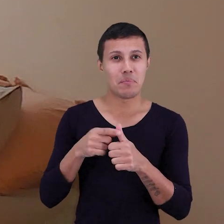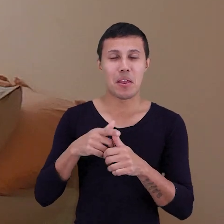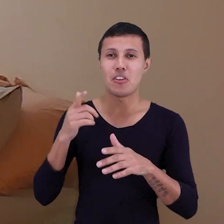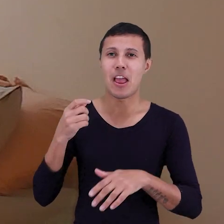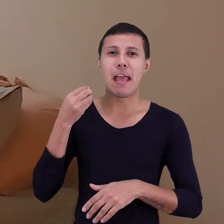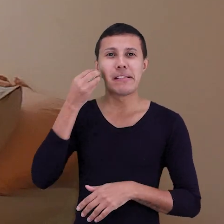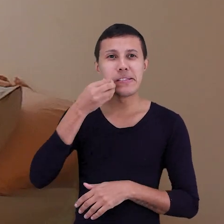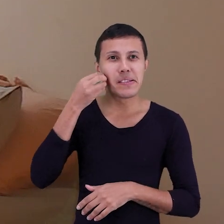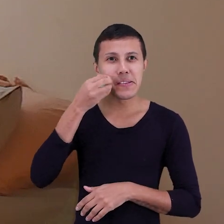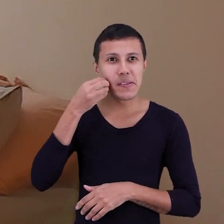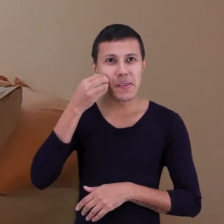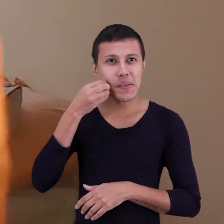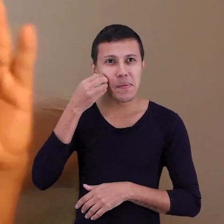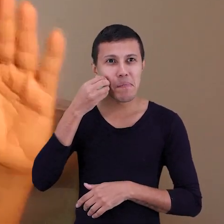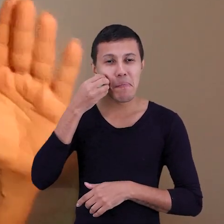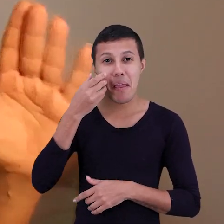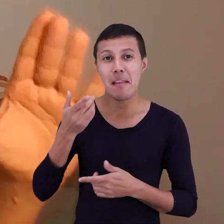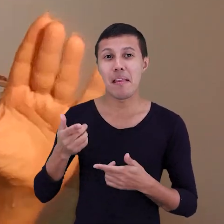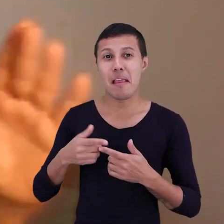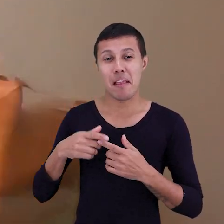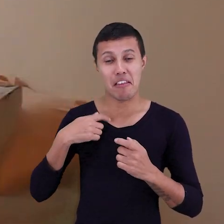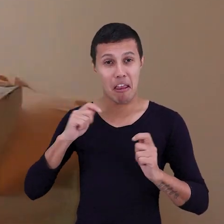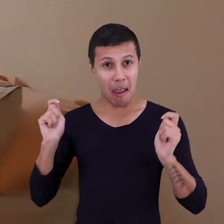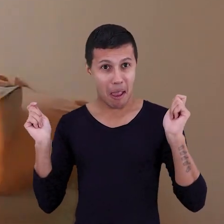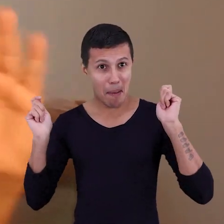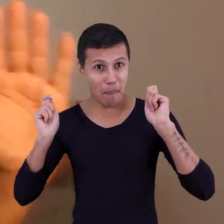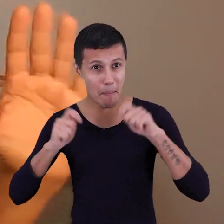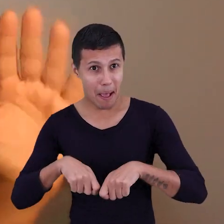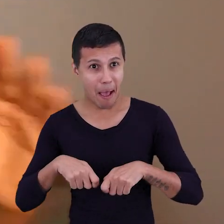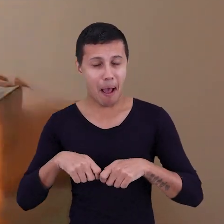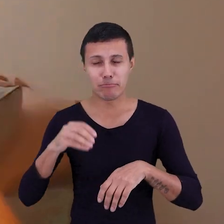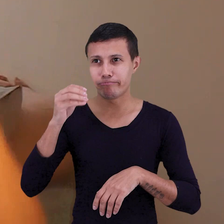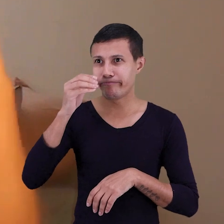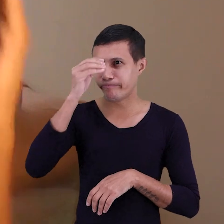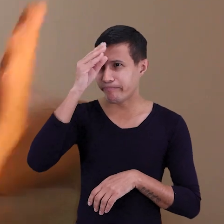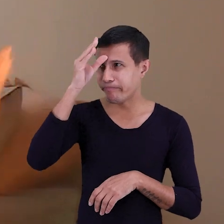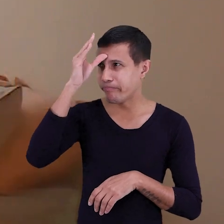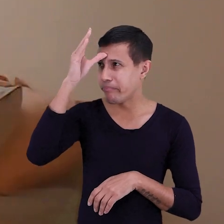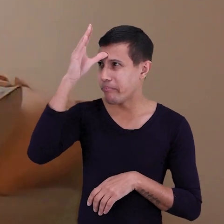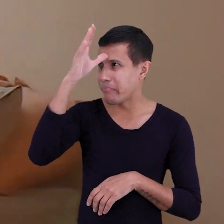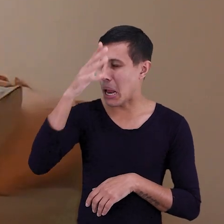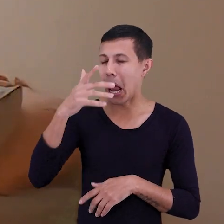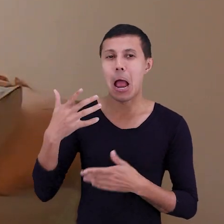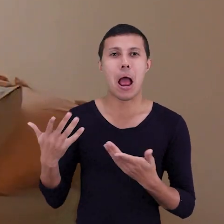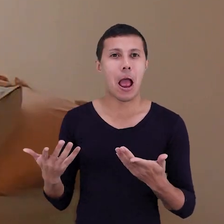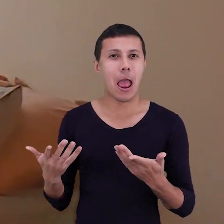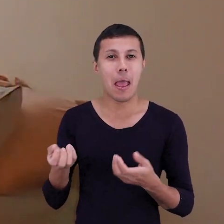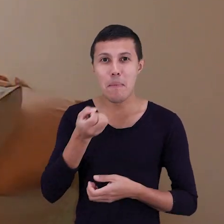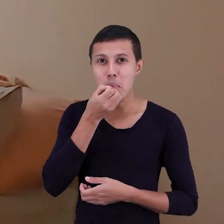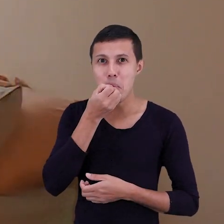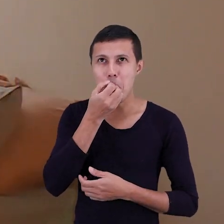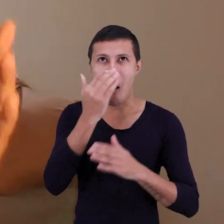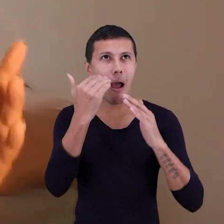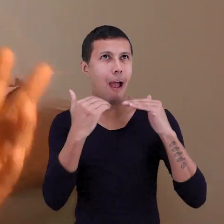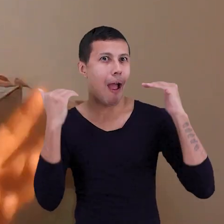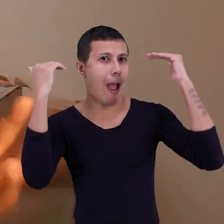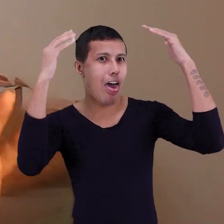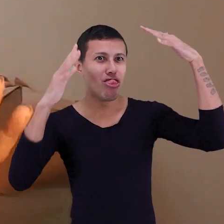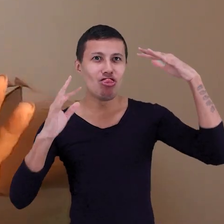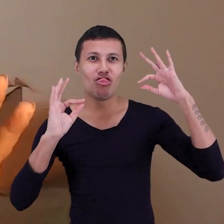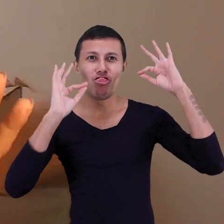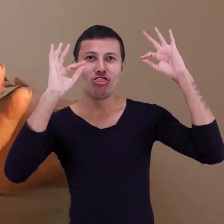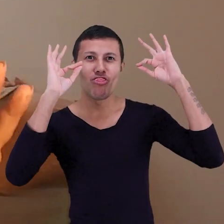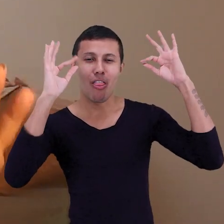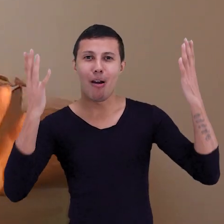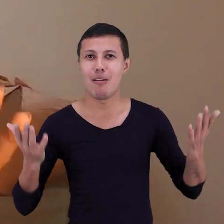absurdamente capacitadas, muito capacitadas, muito high level. Então, isso daí eu achei sensacional